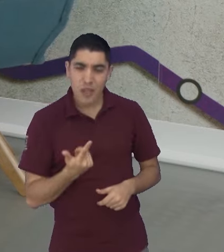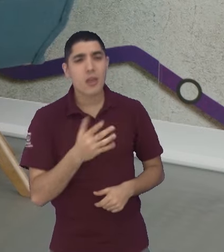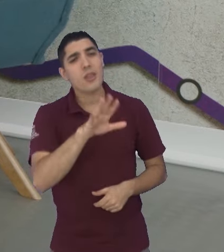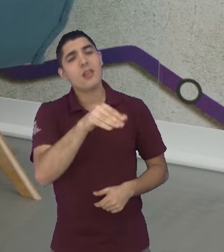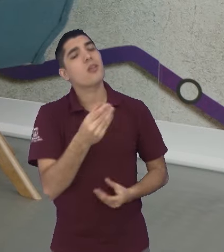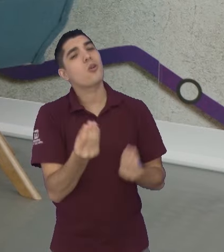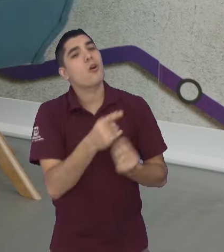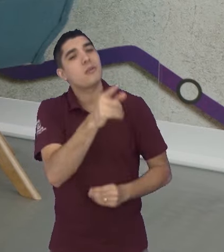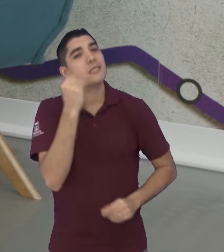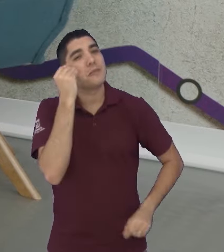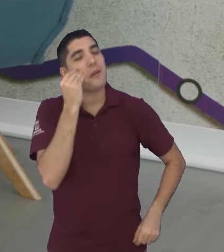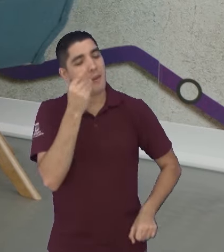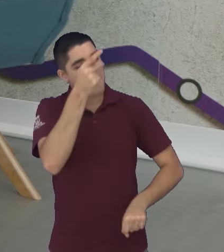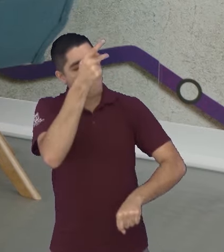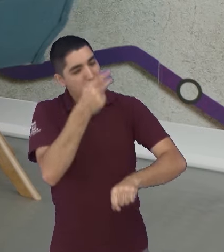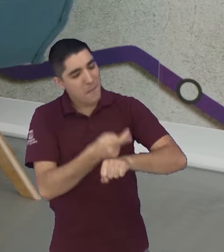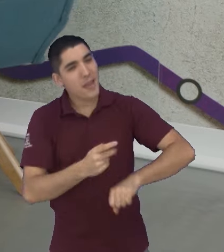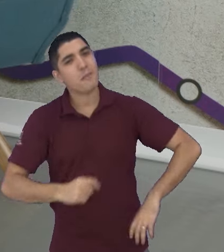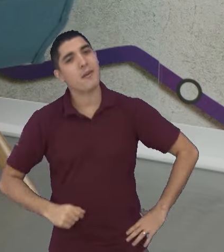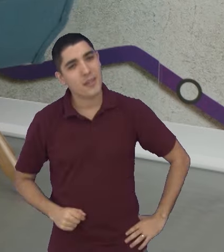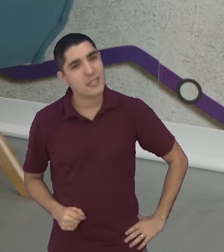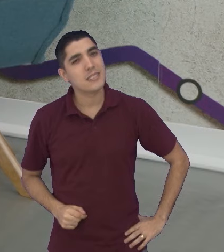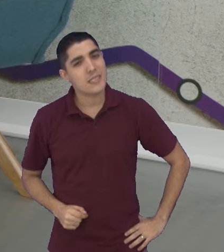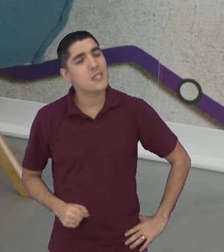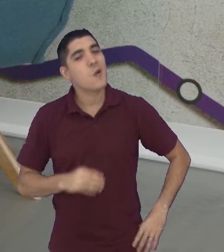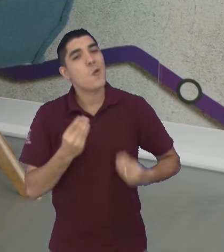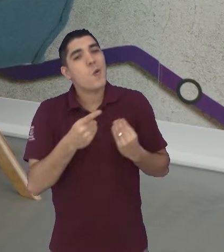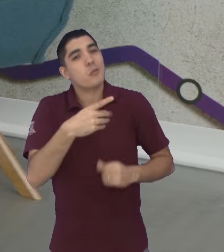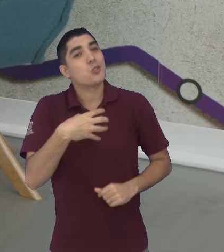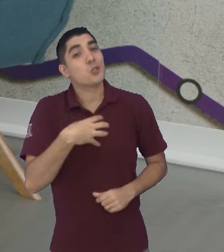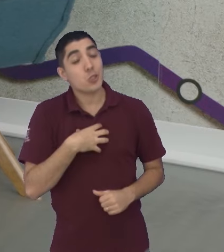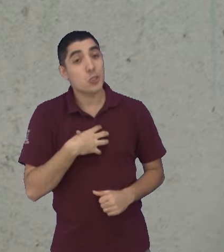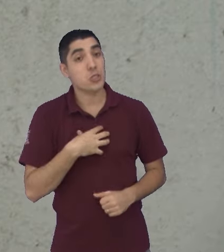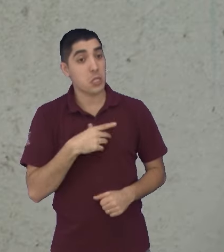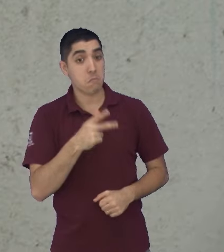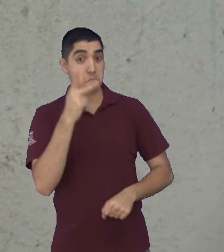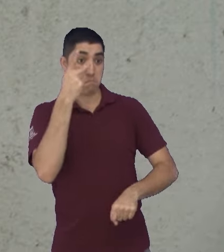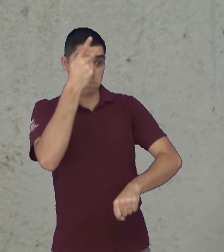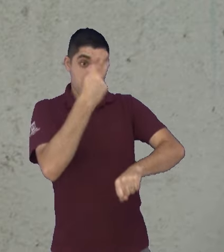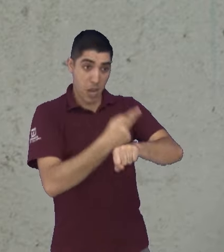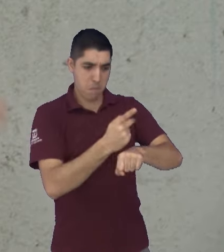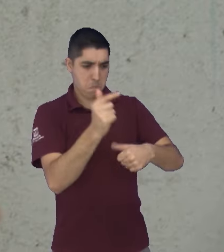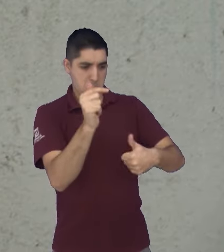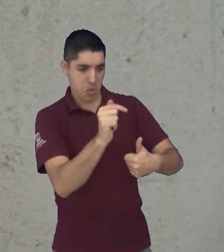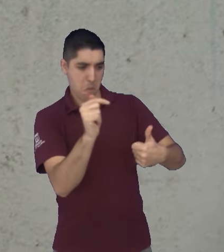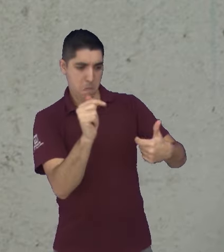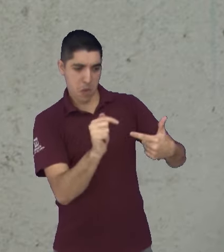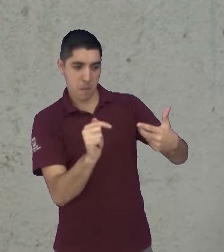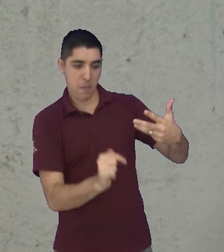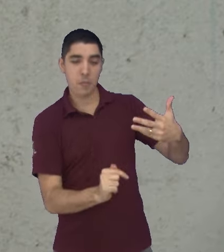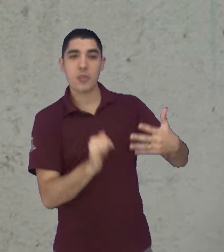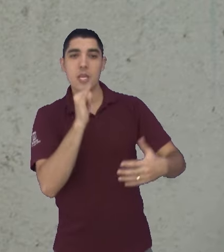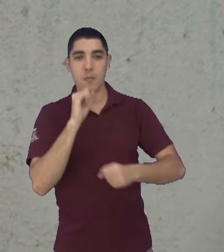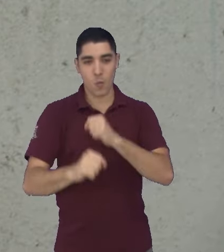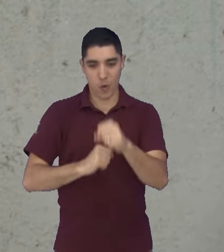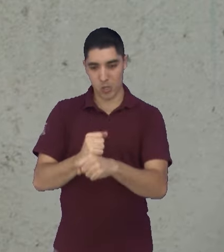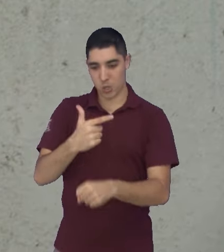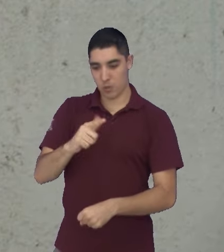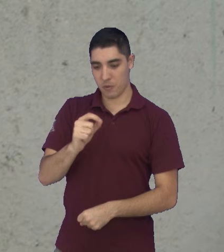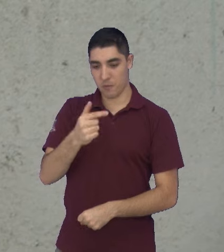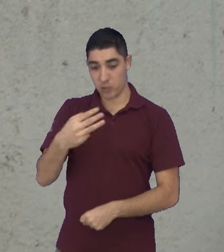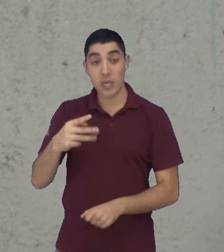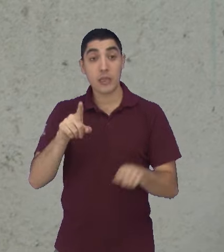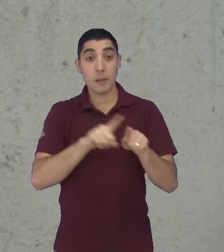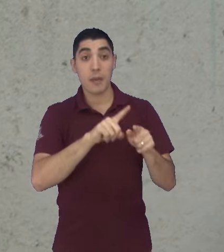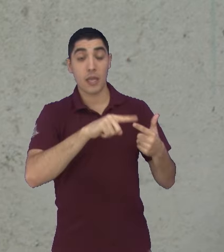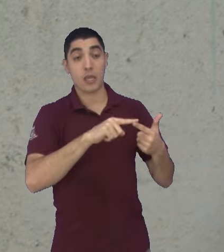ganhar, Caio, esse prêmio, né? Ganhar os prêmios, gente, de padeiro destaque do ano de 2023 e um dos mil melhores